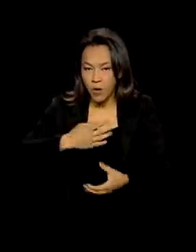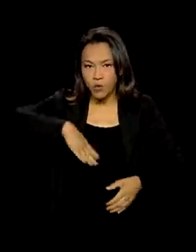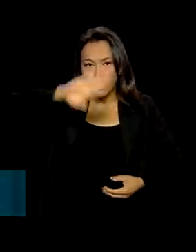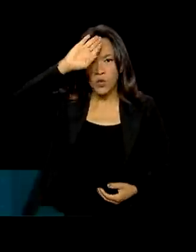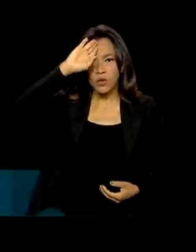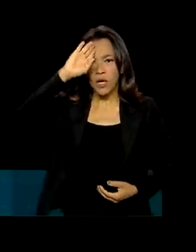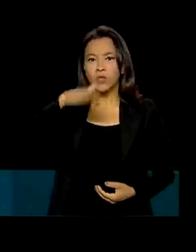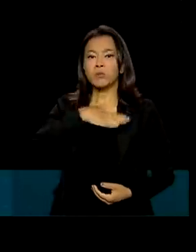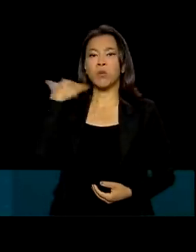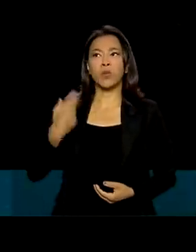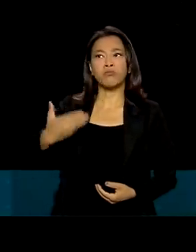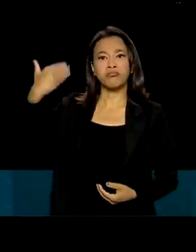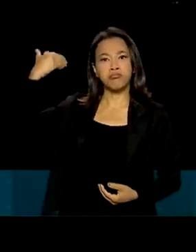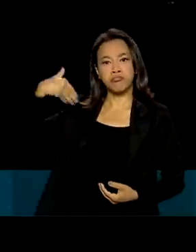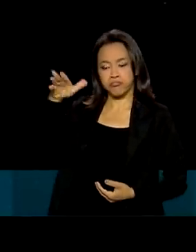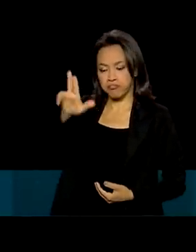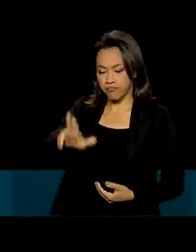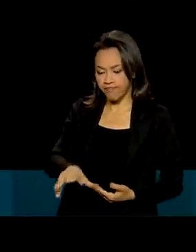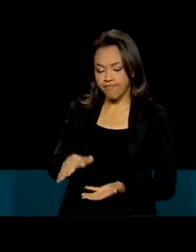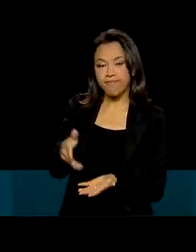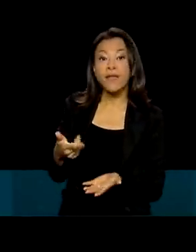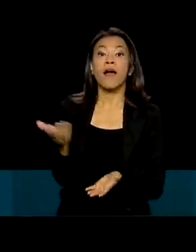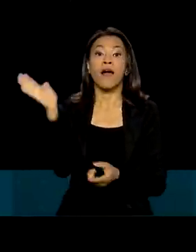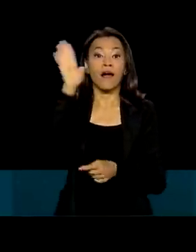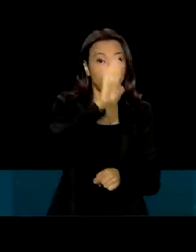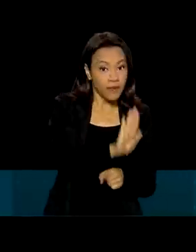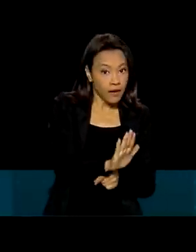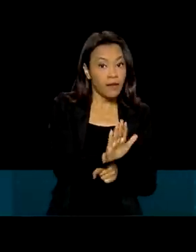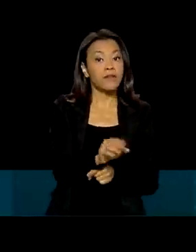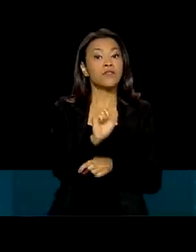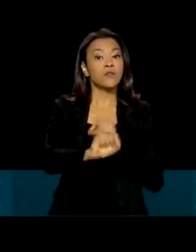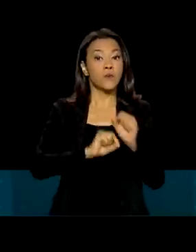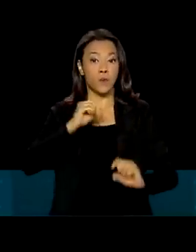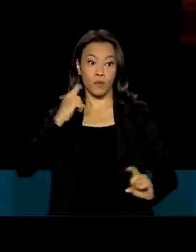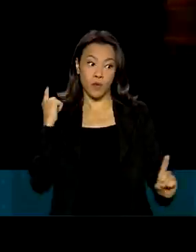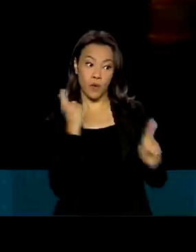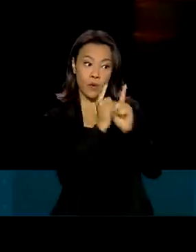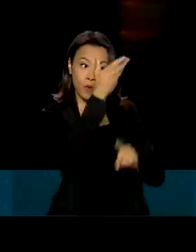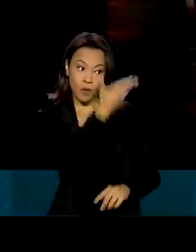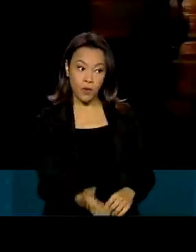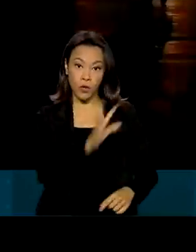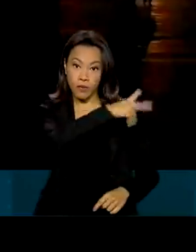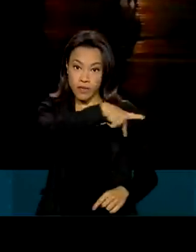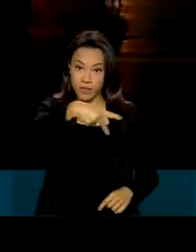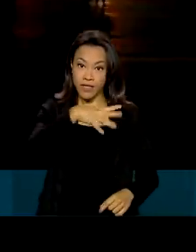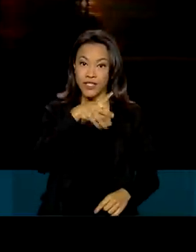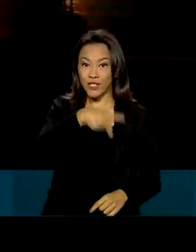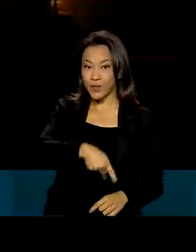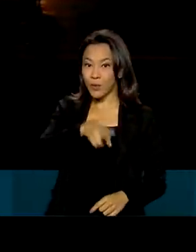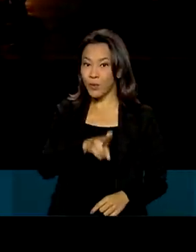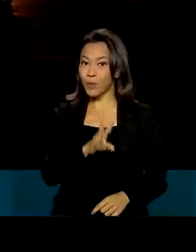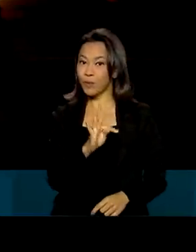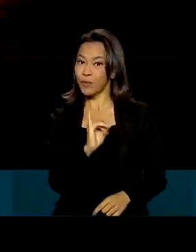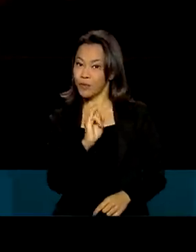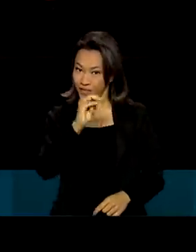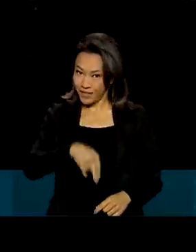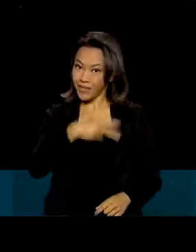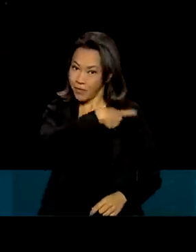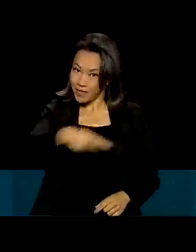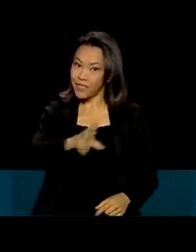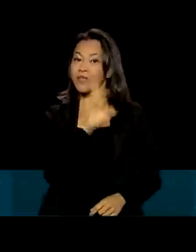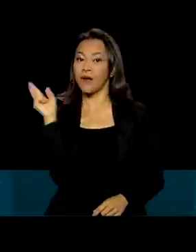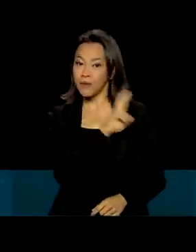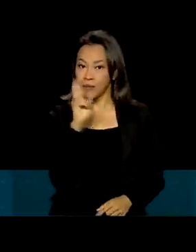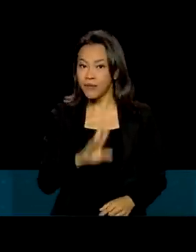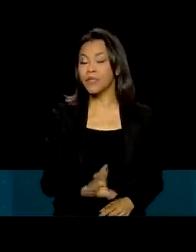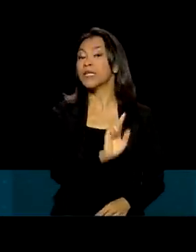Desconhecido. À tarde, será o encontro com o presidente russo Vladimir Putin, ali no Kremlin. Em seguida, o